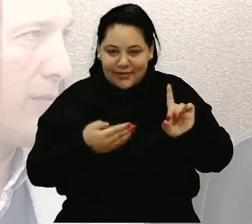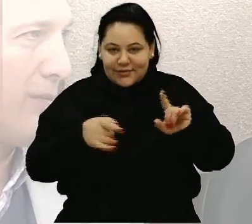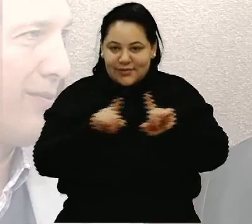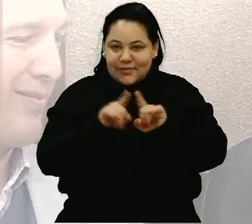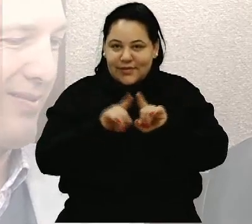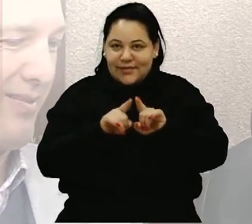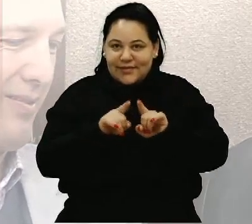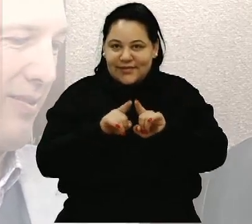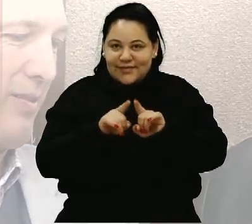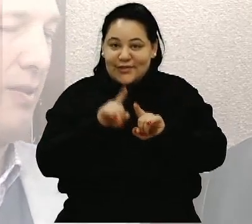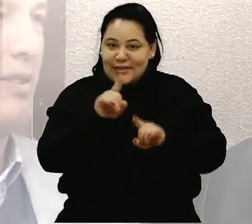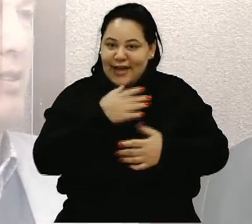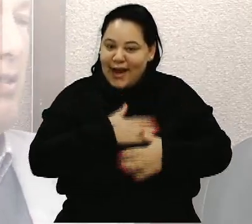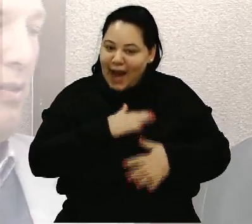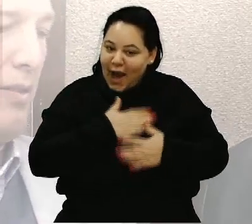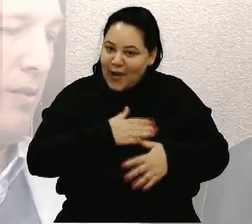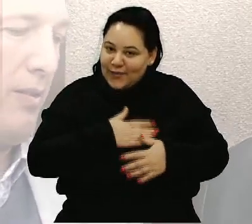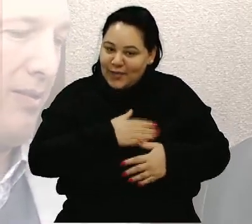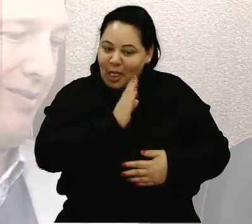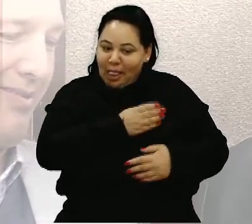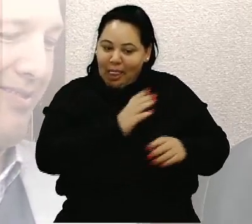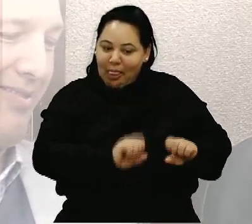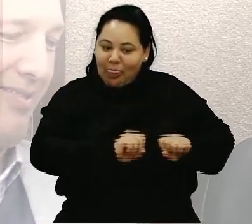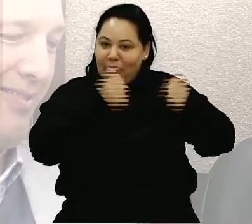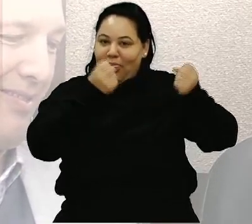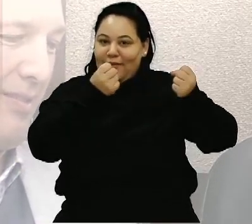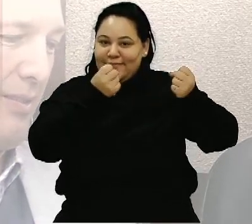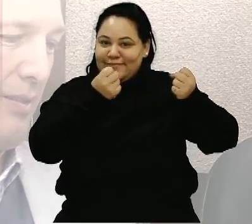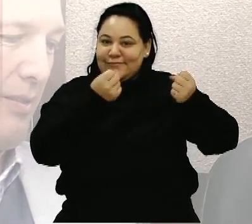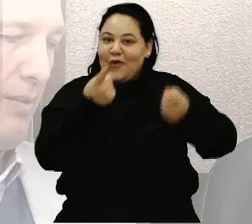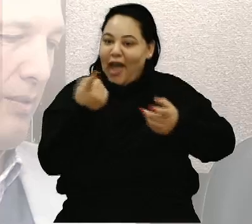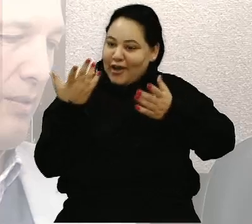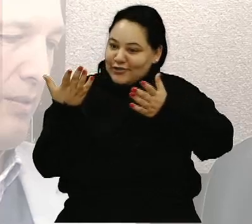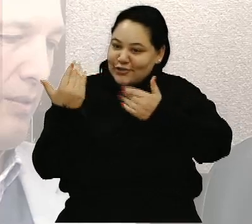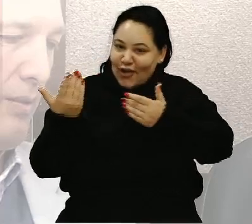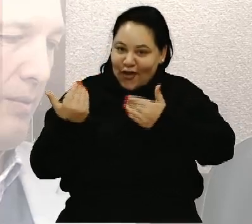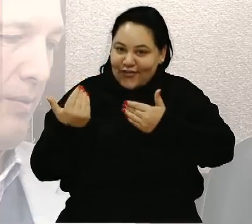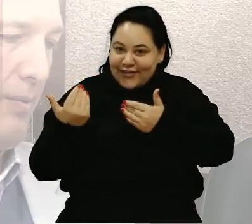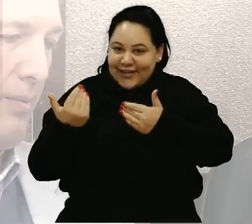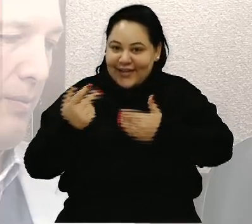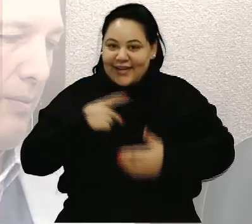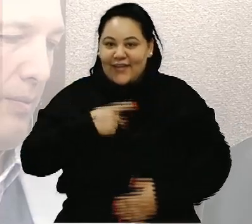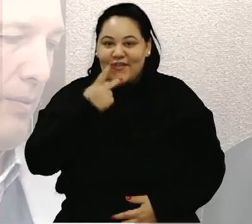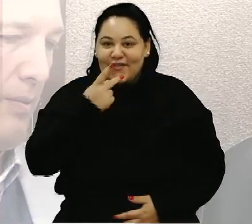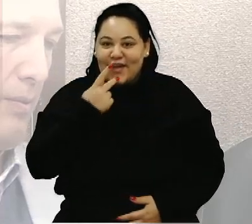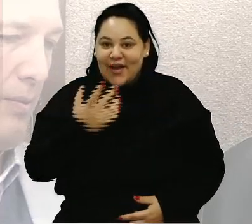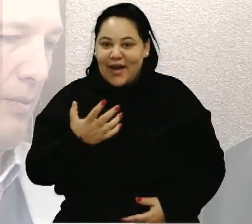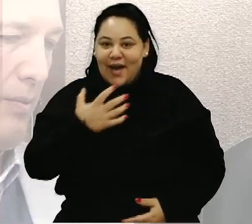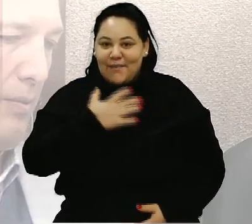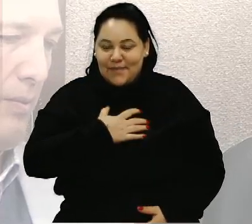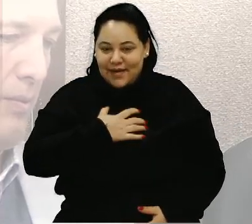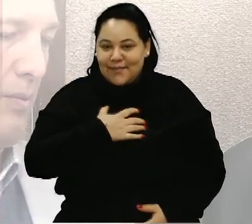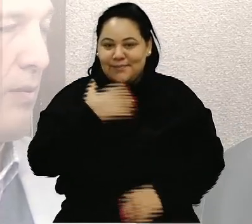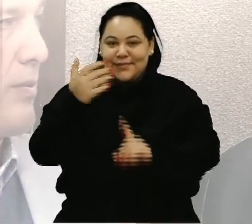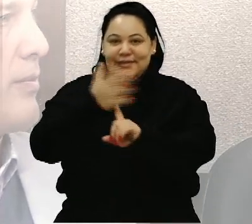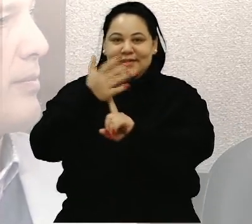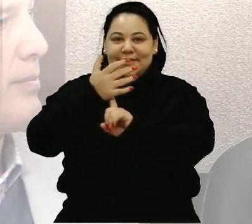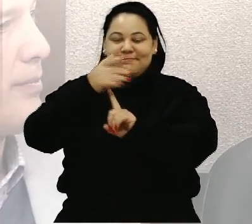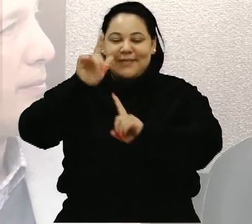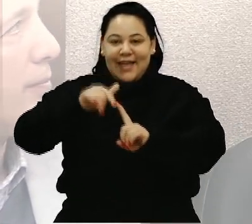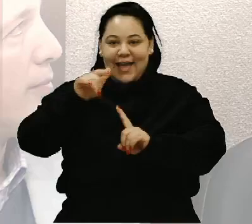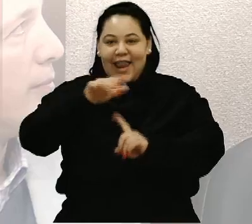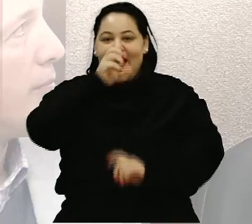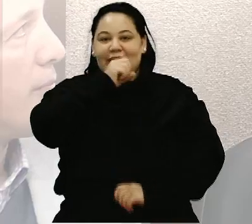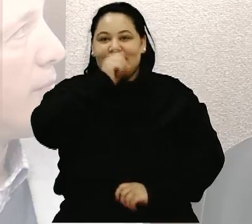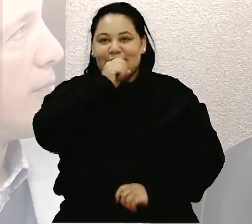piripaque aí, o senhor é muito novo. E eu vou lhe dizer assim, a minha bandeira é laranja. E o que importa para o senhor?